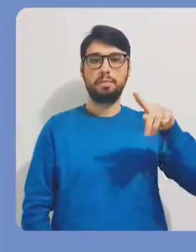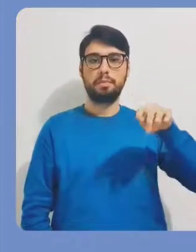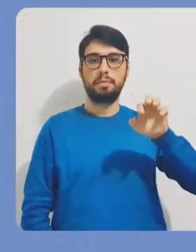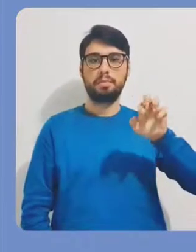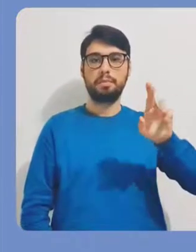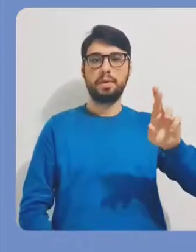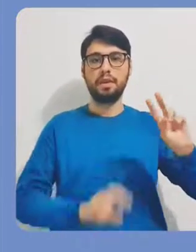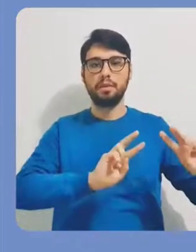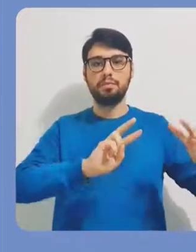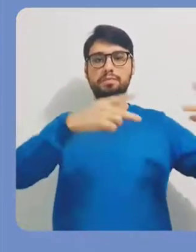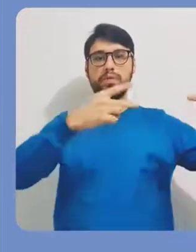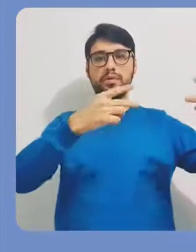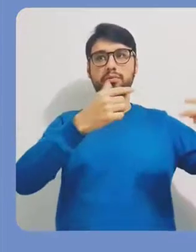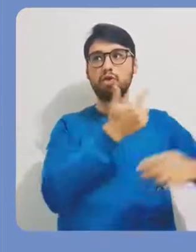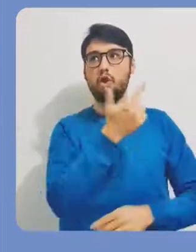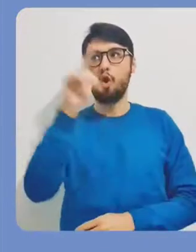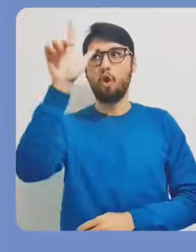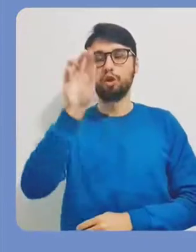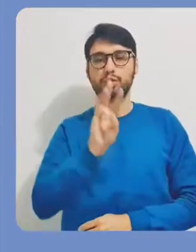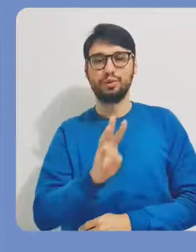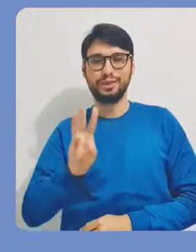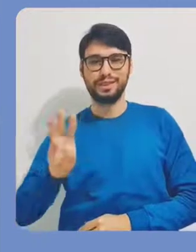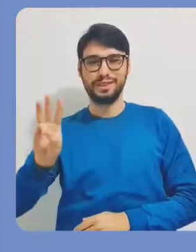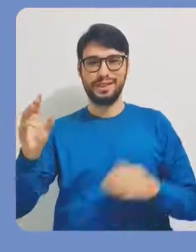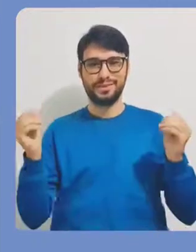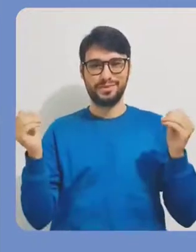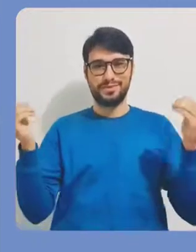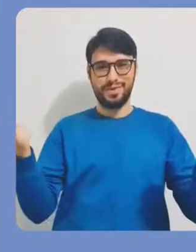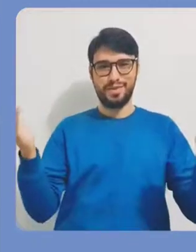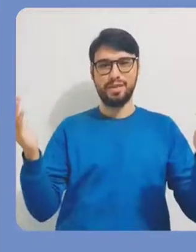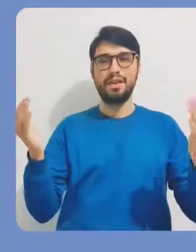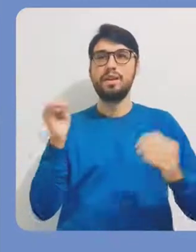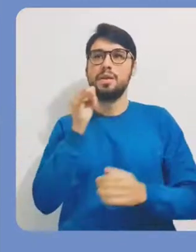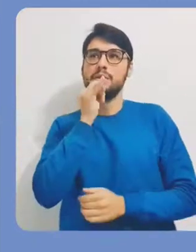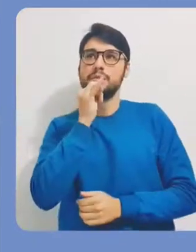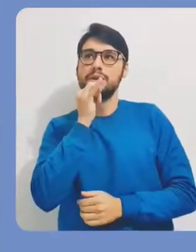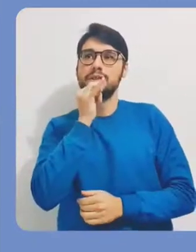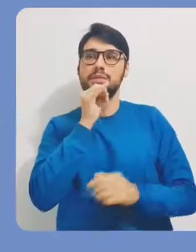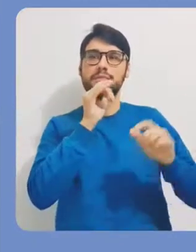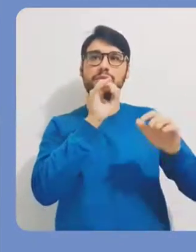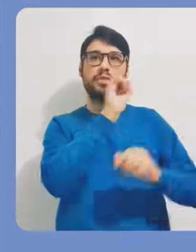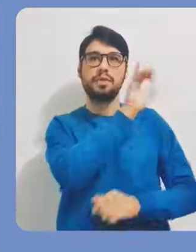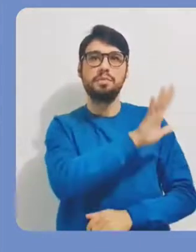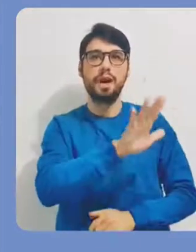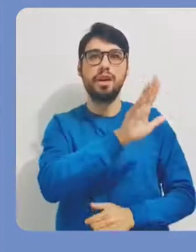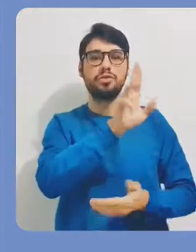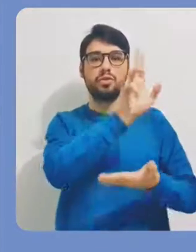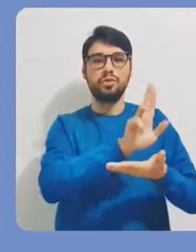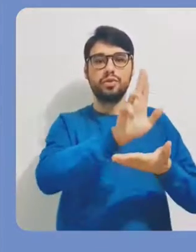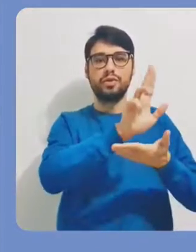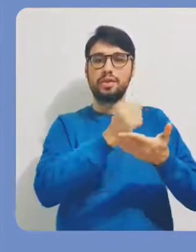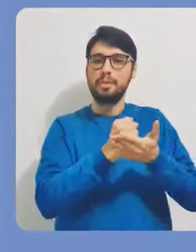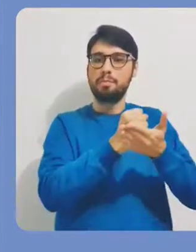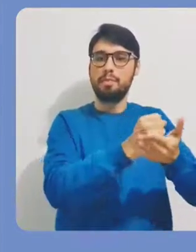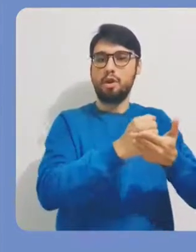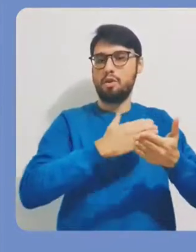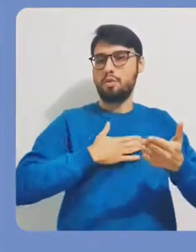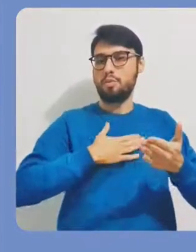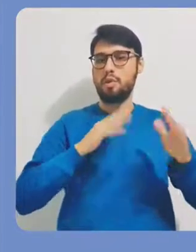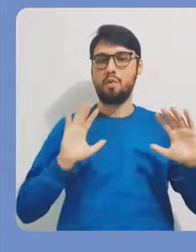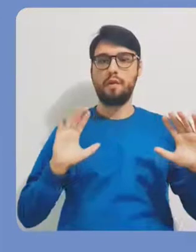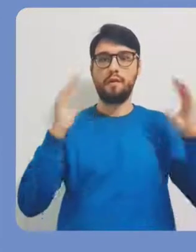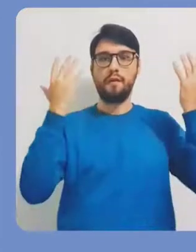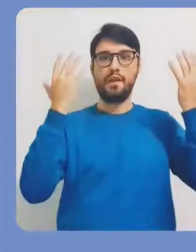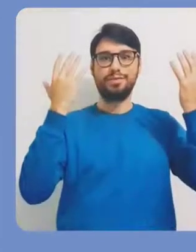colocar um hiperlink de acesso a um site externo. Então, eu posso colocar aqui, por exemplo, imagens de universidades